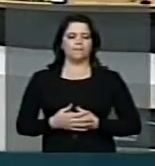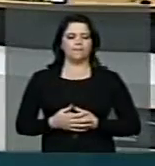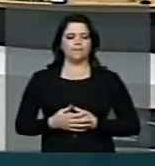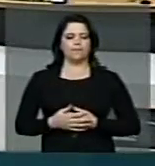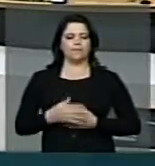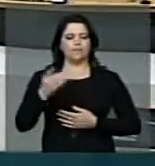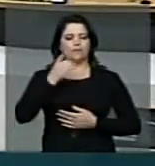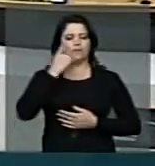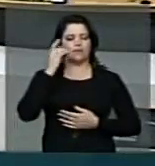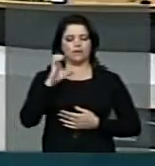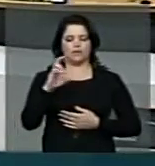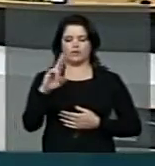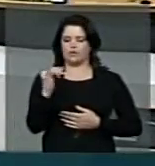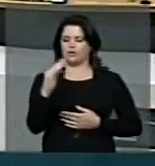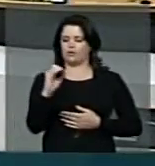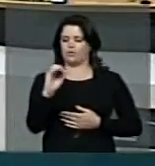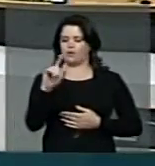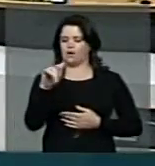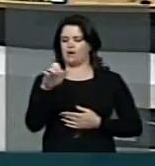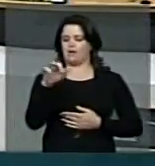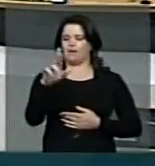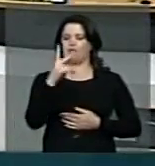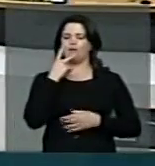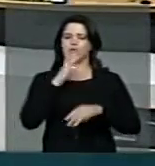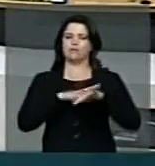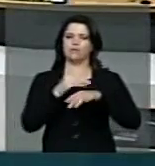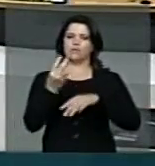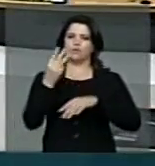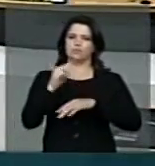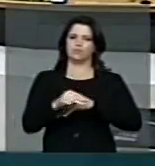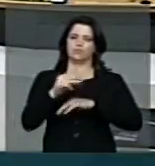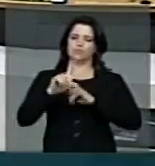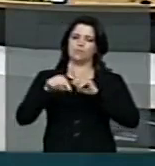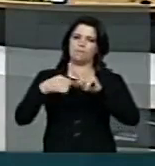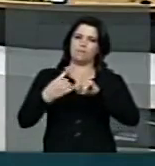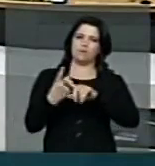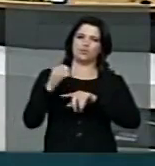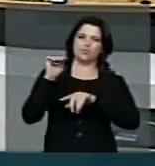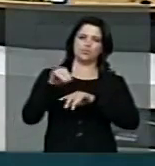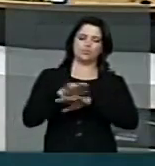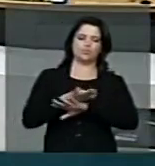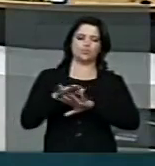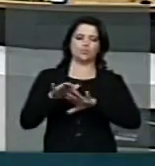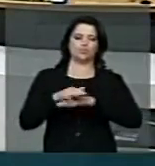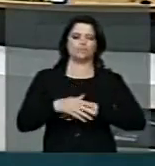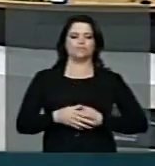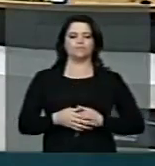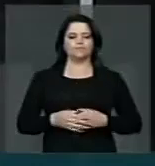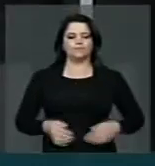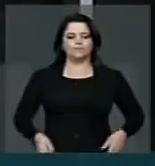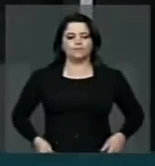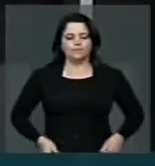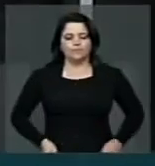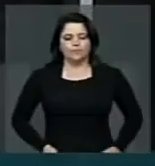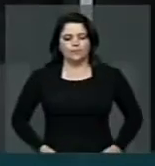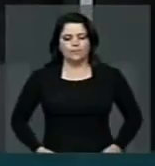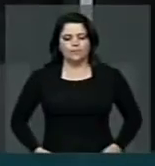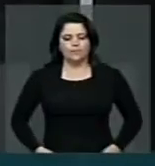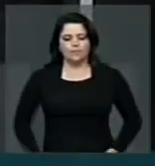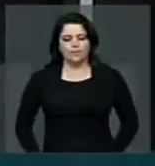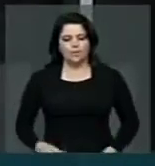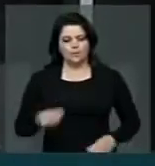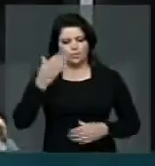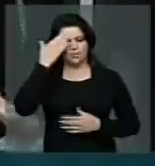Deputado Chico Alencar, o senhor tem três minutos prorrogados por mais um. Obrigado, presidente